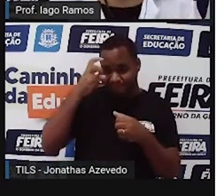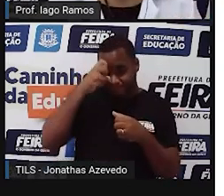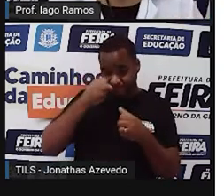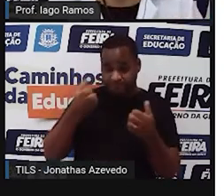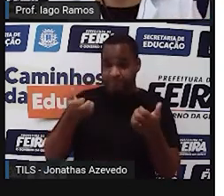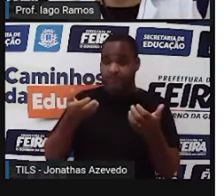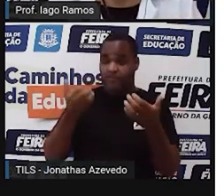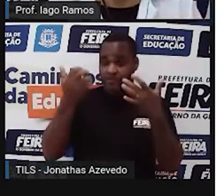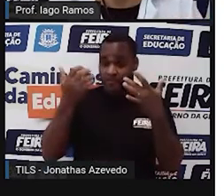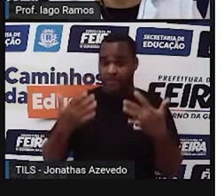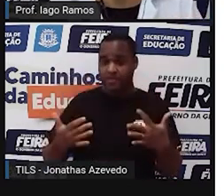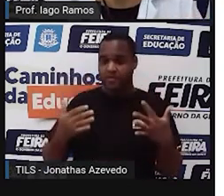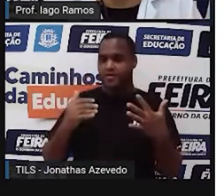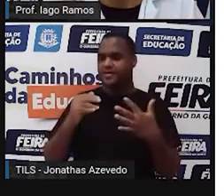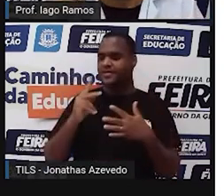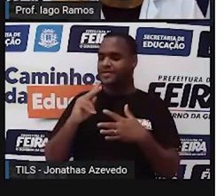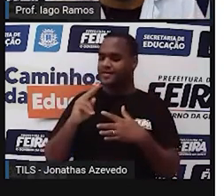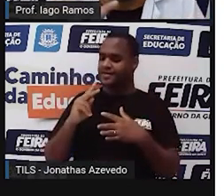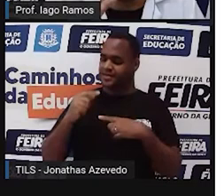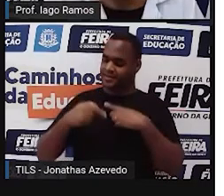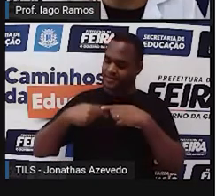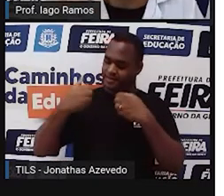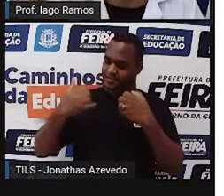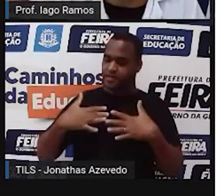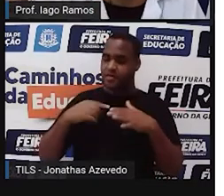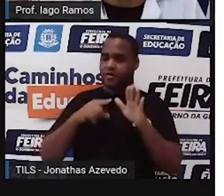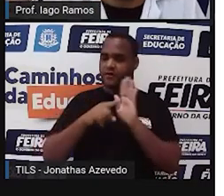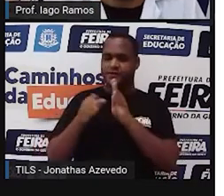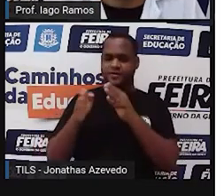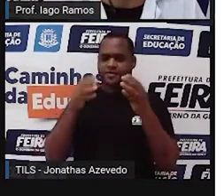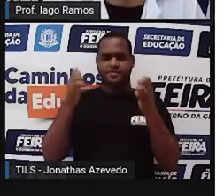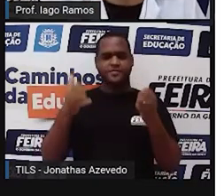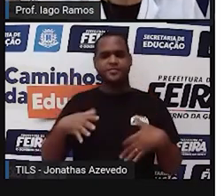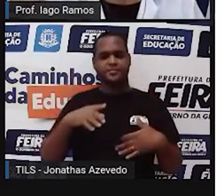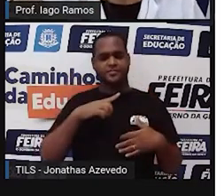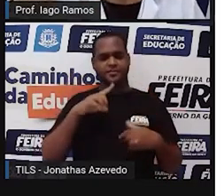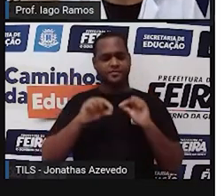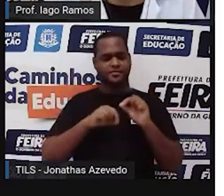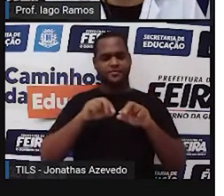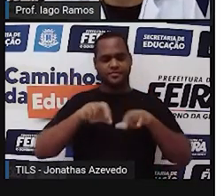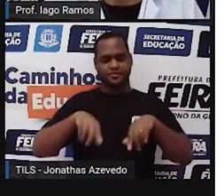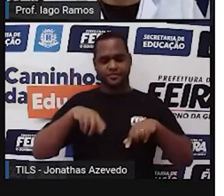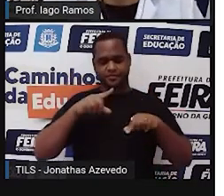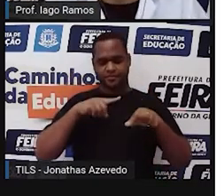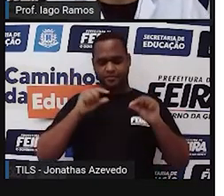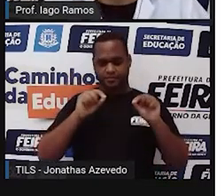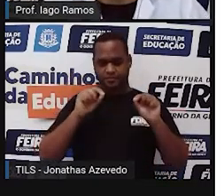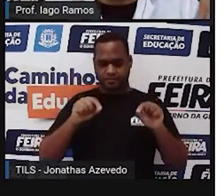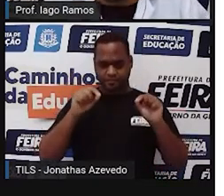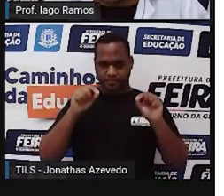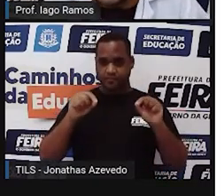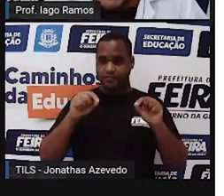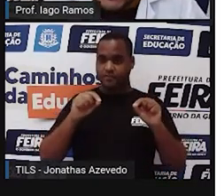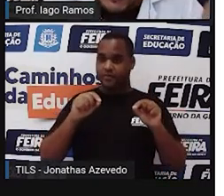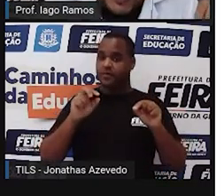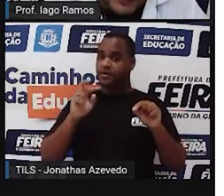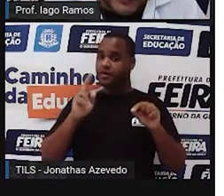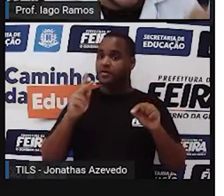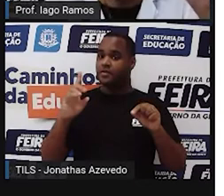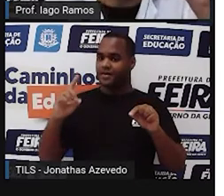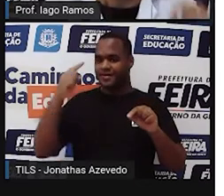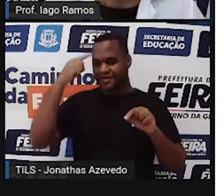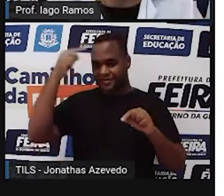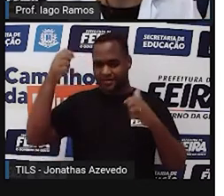falar de usina hidrelétrica, depois desse video vai ter coisas, né, sobre usinas hidrelétricas